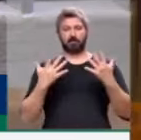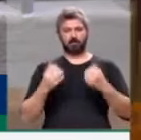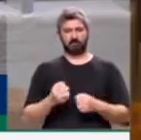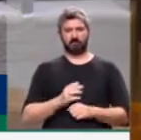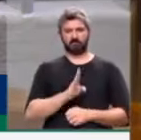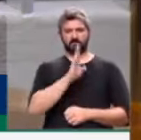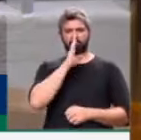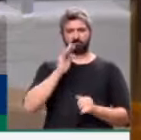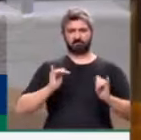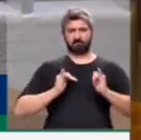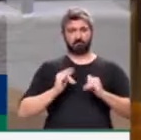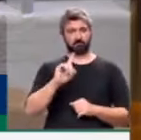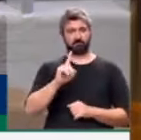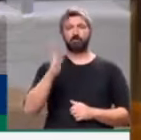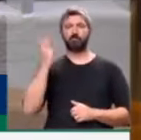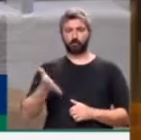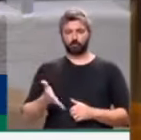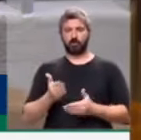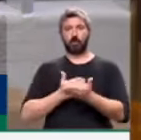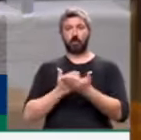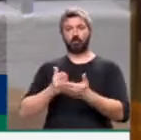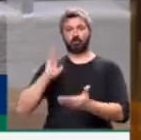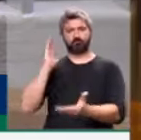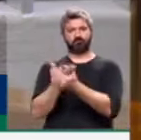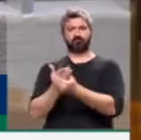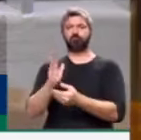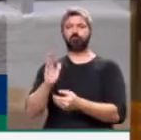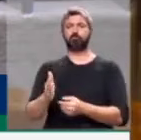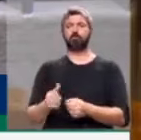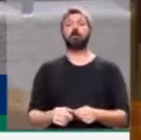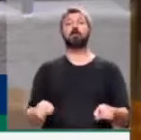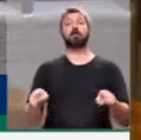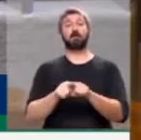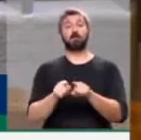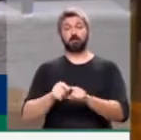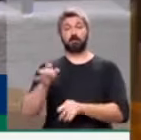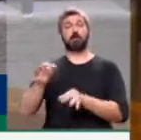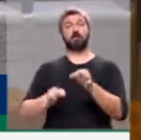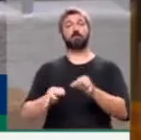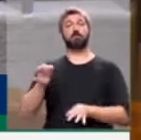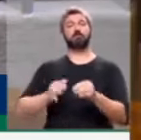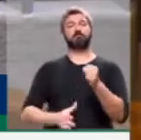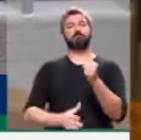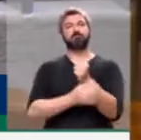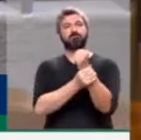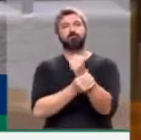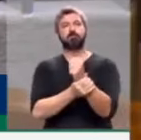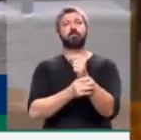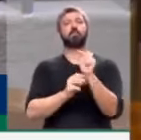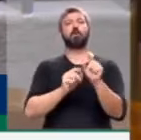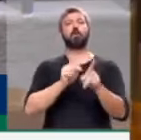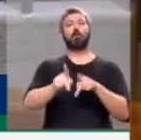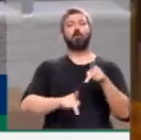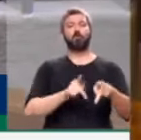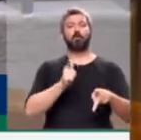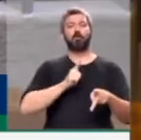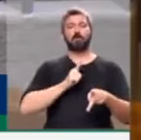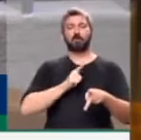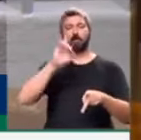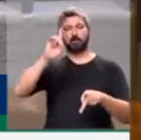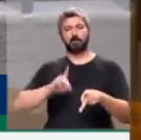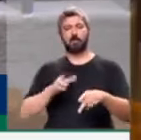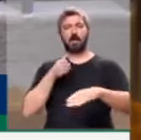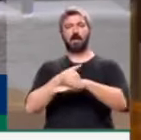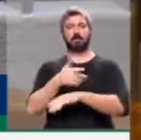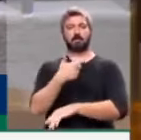nos omitir. Já tomamos várias iniciativas, inclusive judiciais, para garantir que o povo tenha acesso à